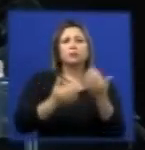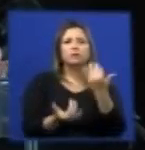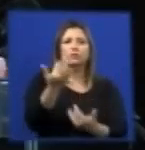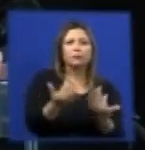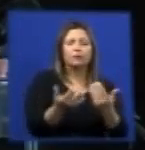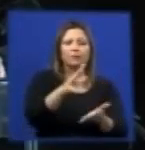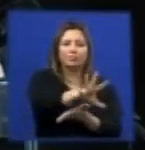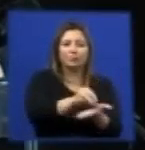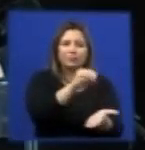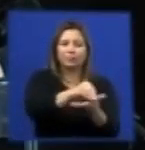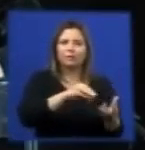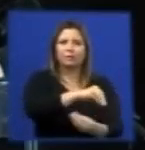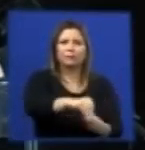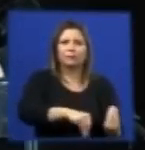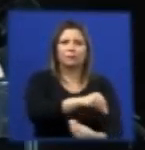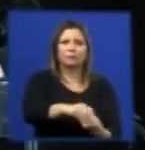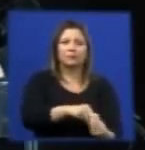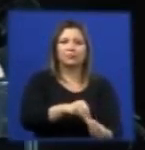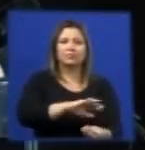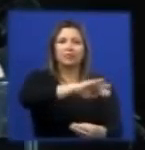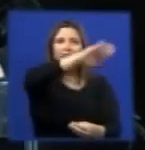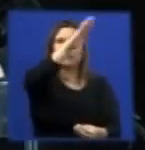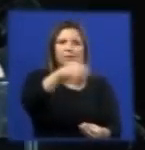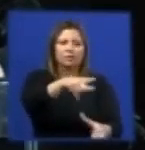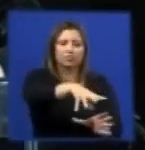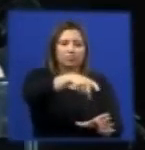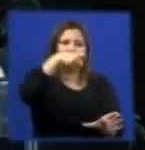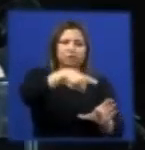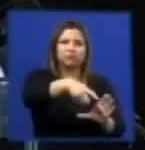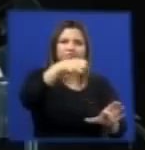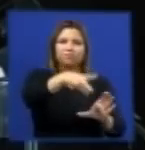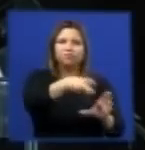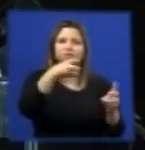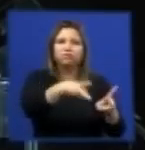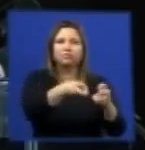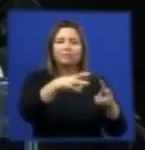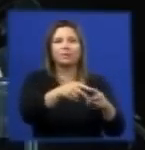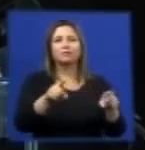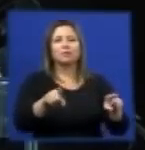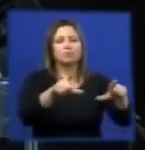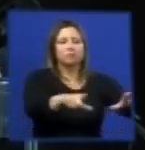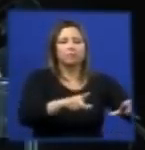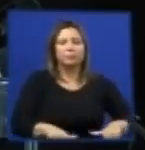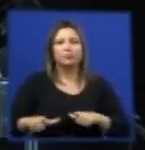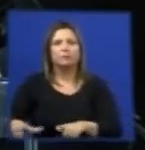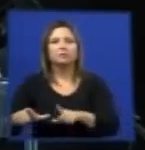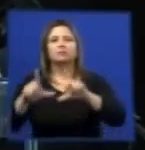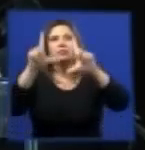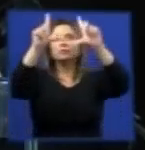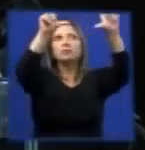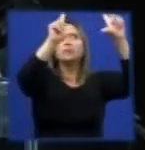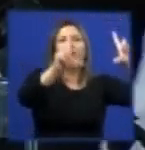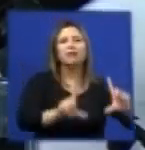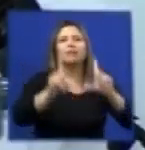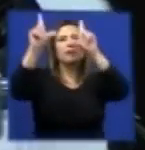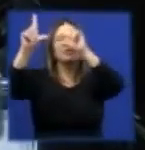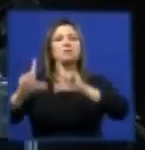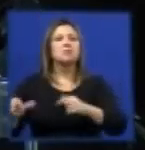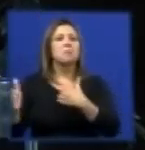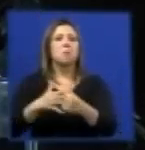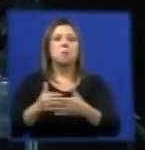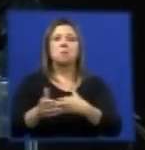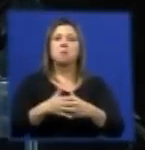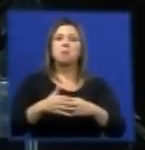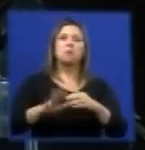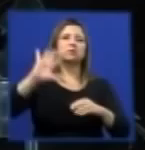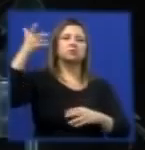extraído o material ou então ela pode ser colocada em pisos, em cerâmicas ou utilizada em alguns processos